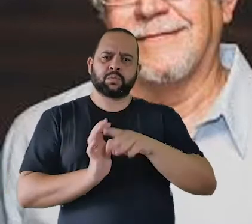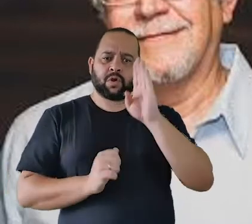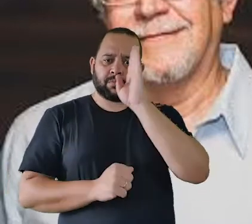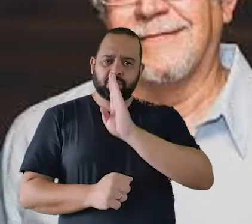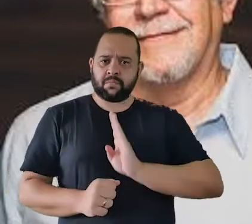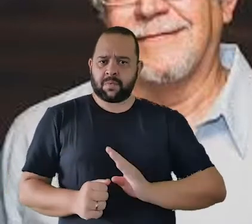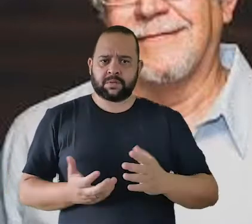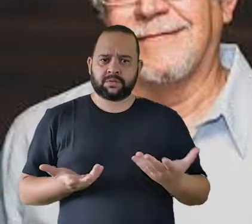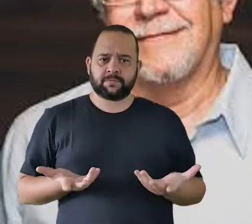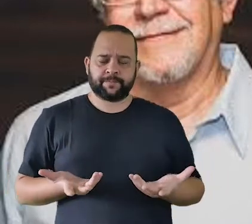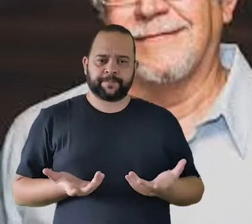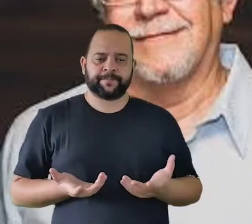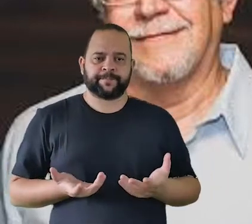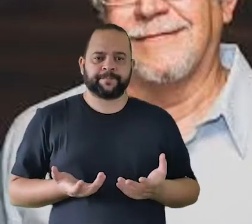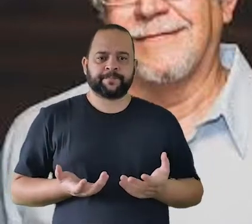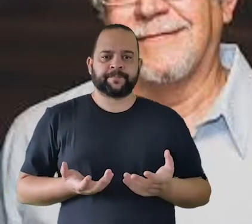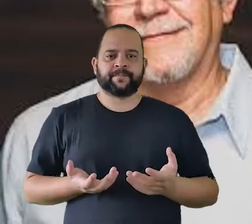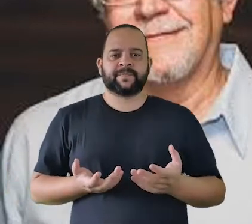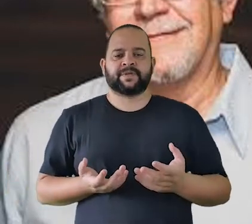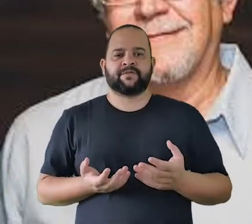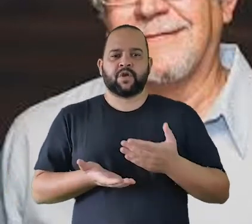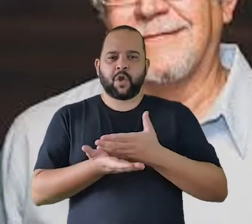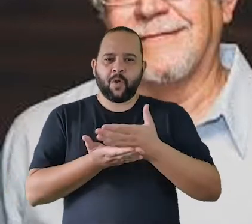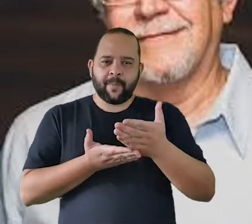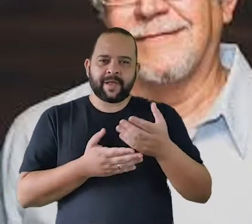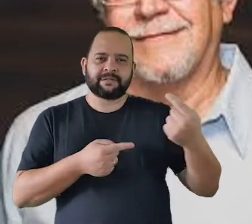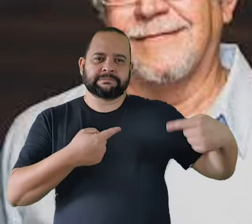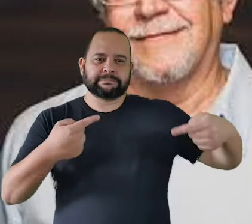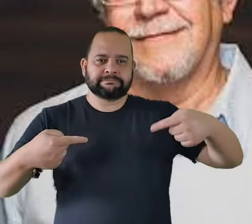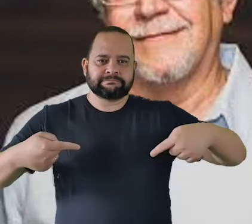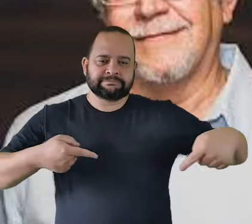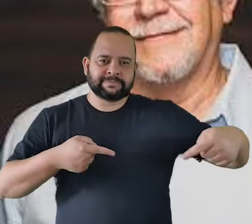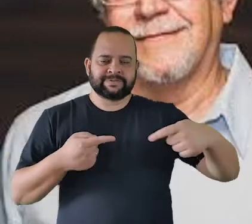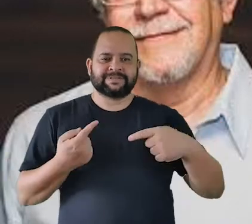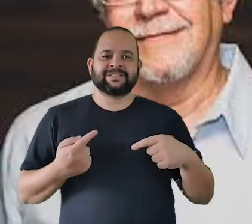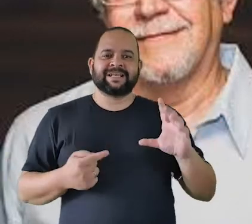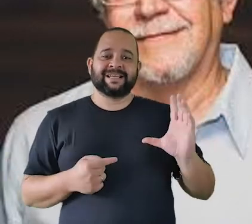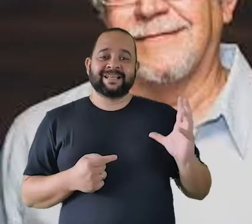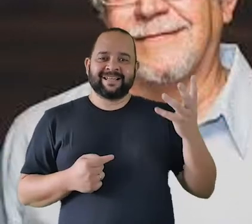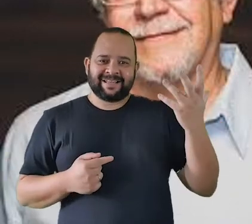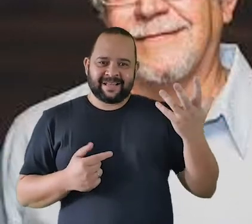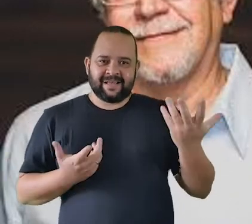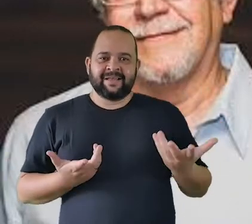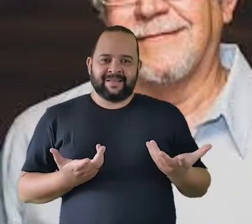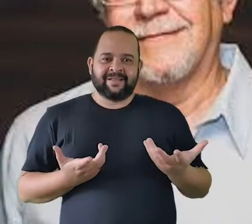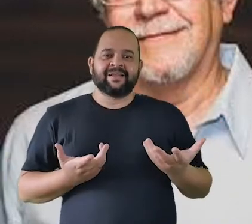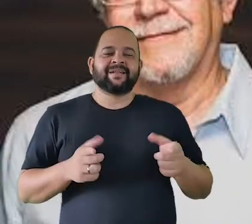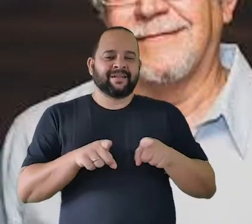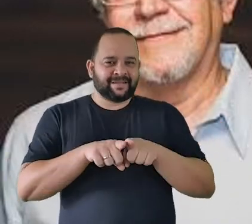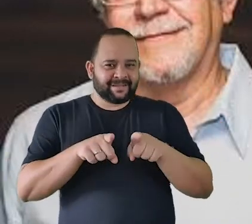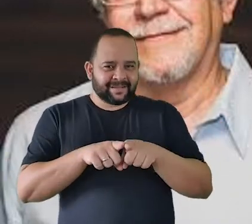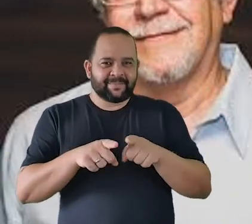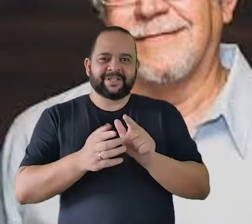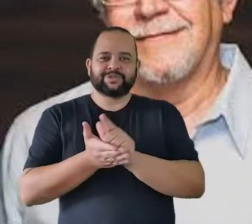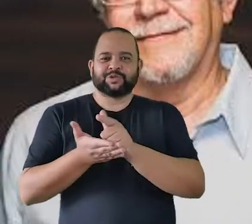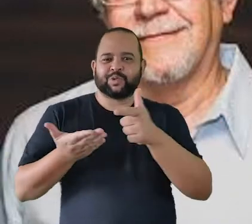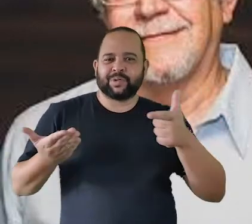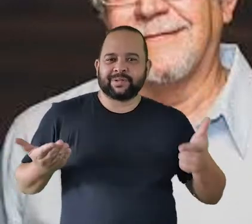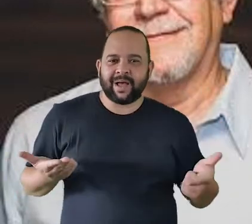brasileiro. Essa é uma guerra que se deu, uma batalha que se deu na imprensa,